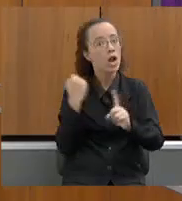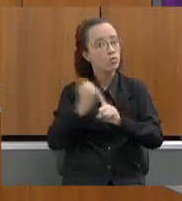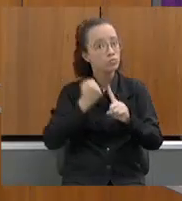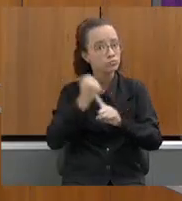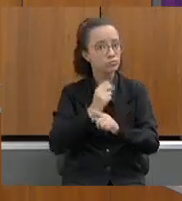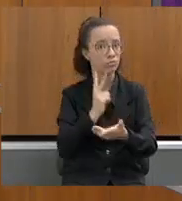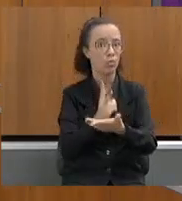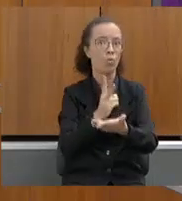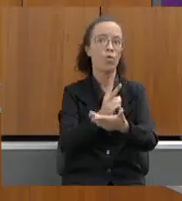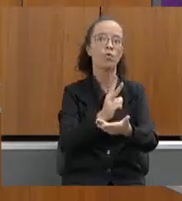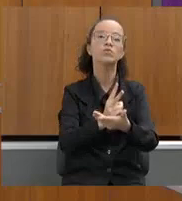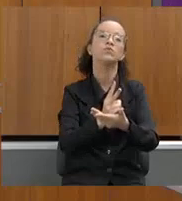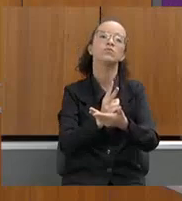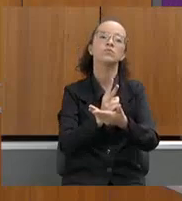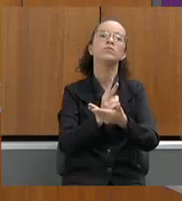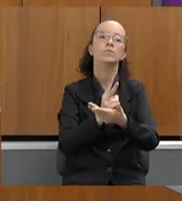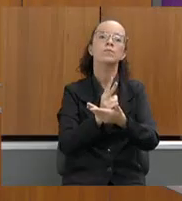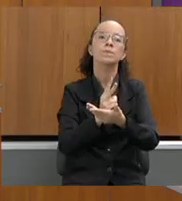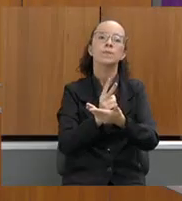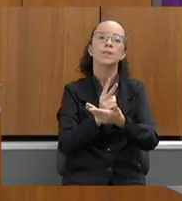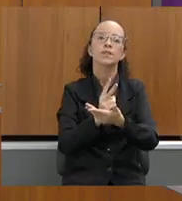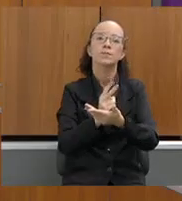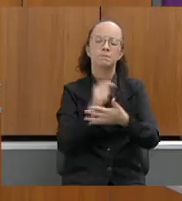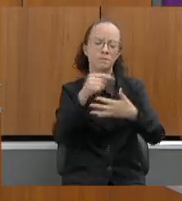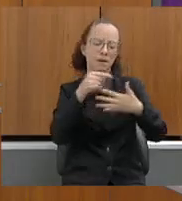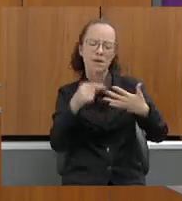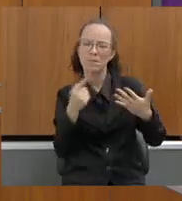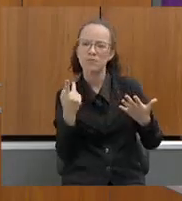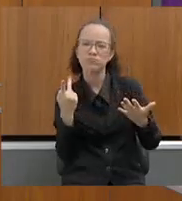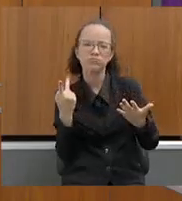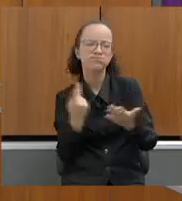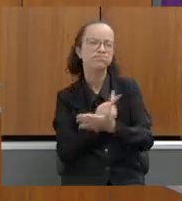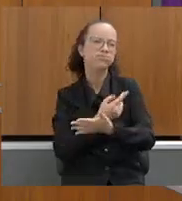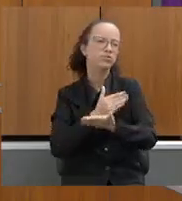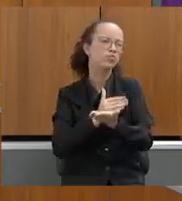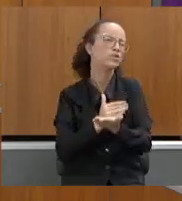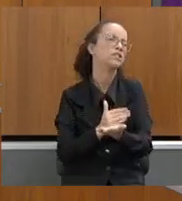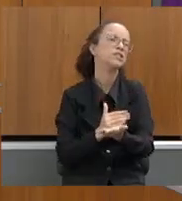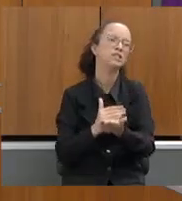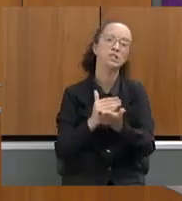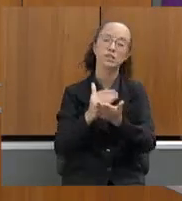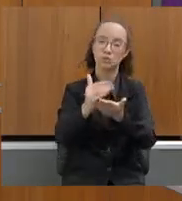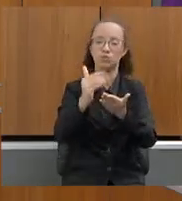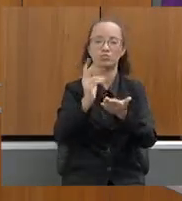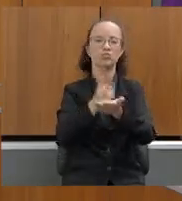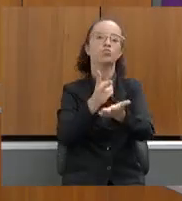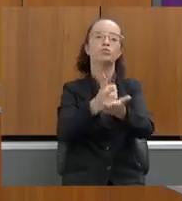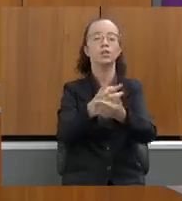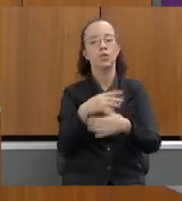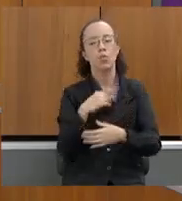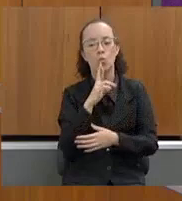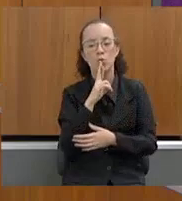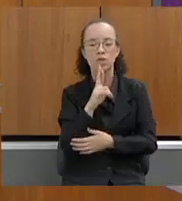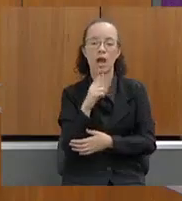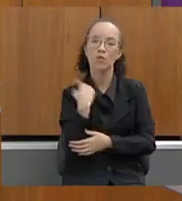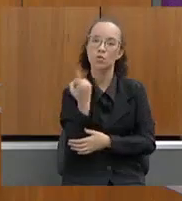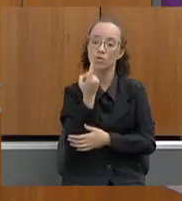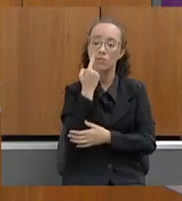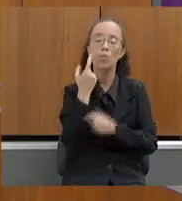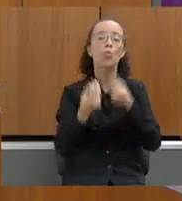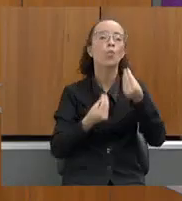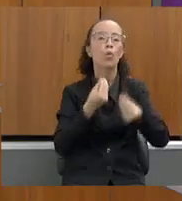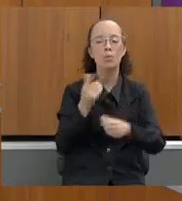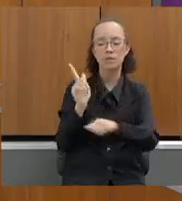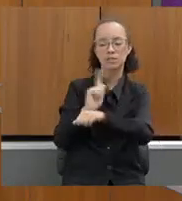isso, para que essas coisas aconteçam desde o início do nosso trabalho. Então, gente vê o resultado através de uma